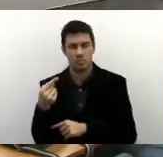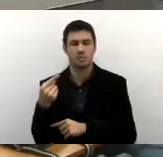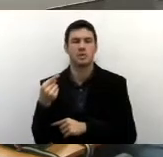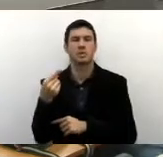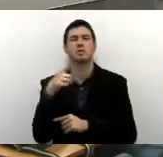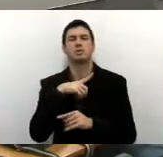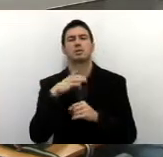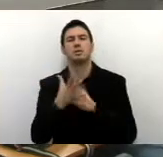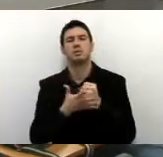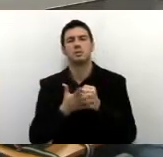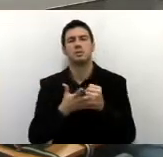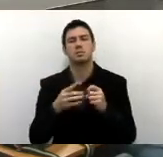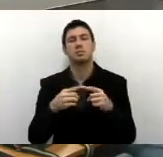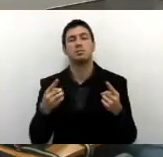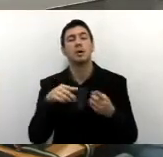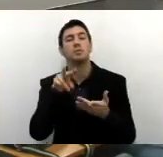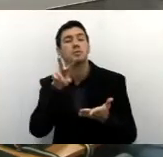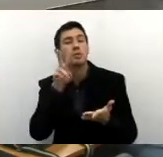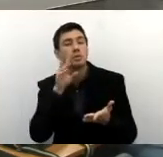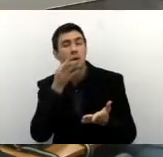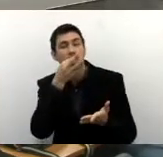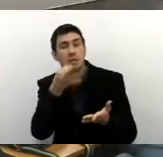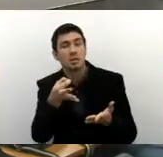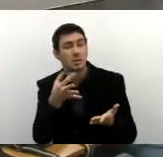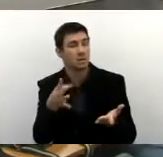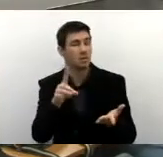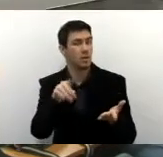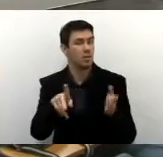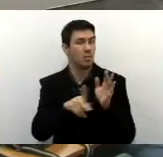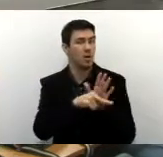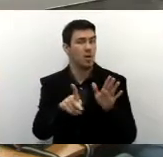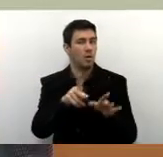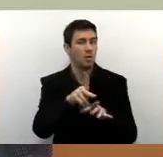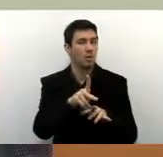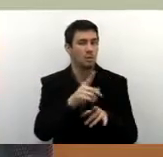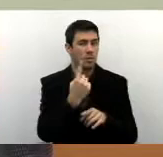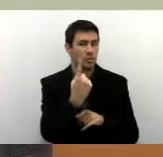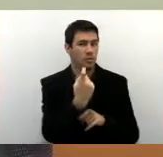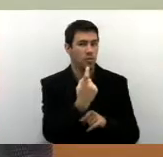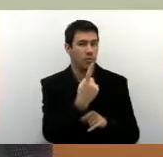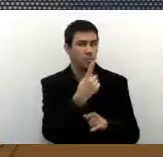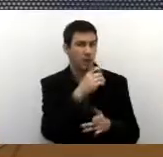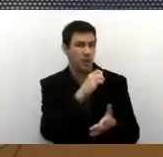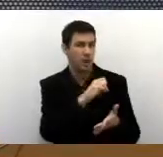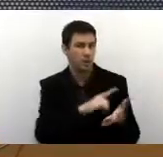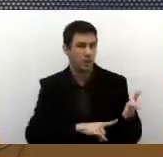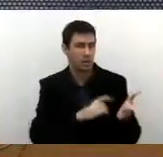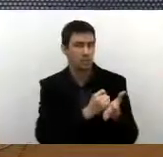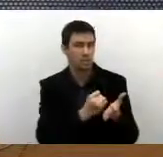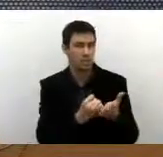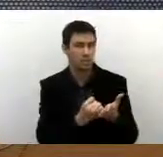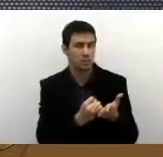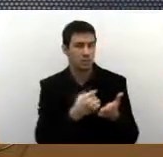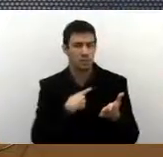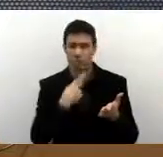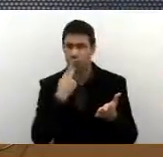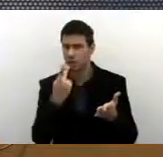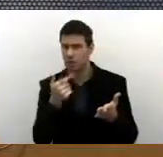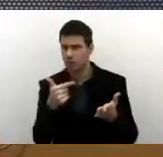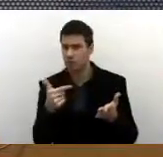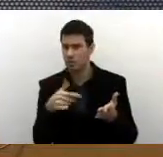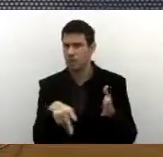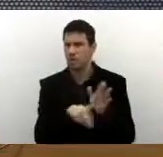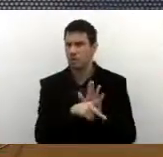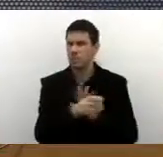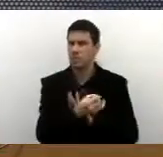existe. Não. Mas o que o senhor estava citando era no caso de uma executora. Não. Eu estou dizendo que não é 11 milhões. Pode ser